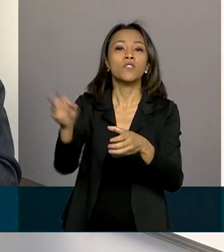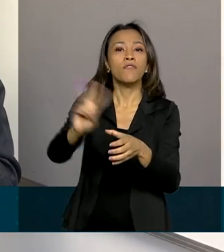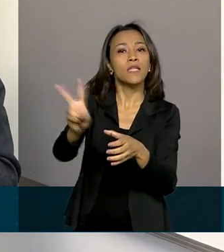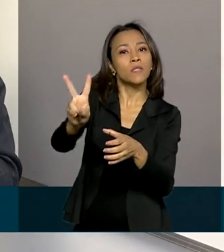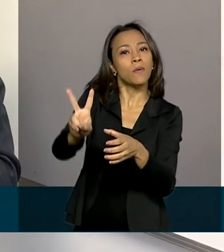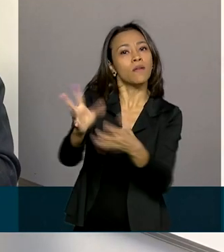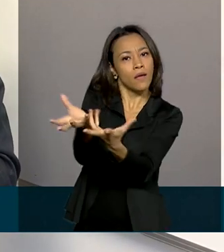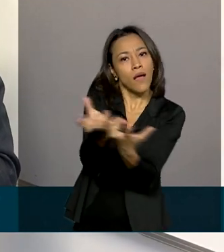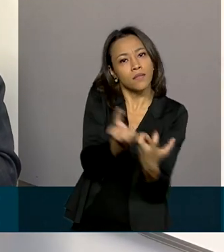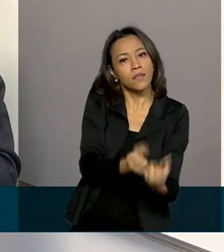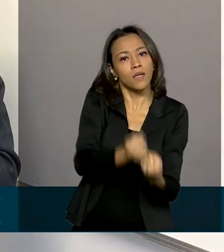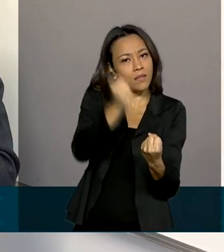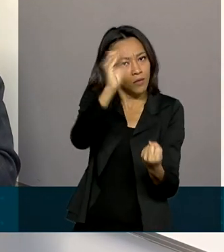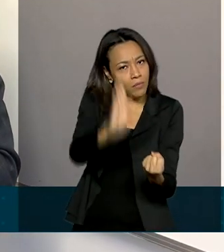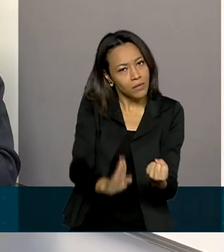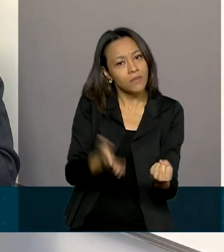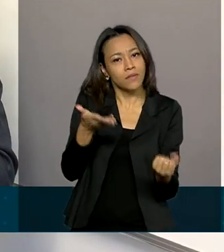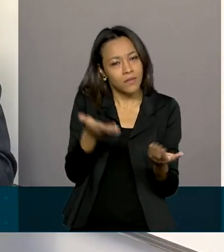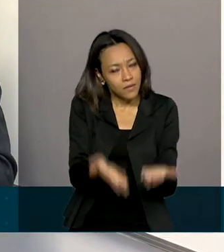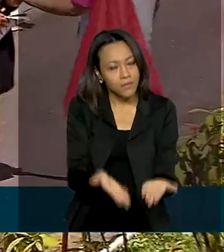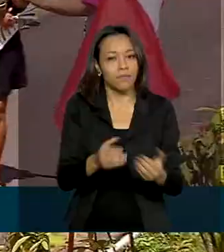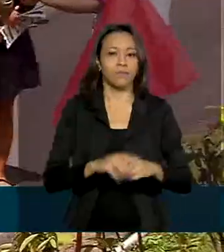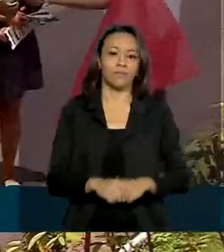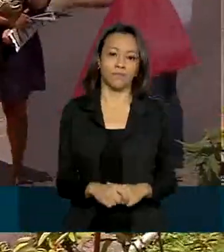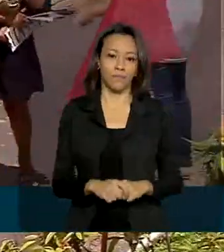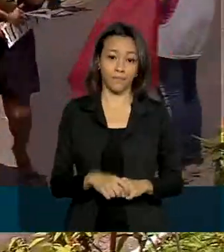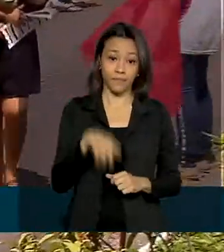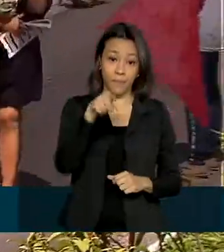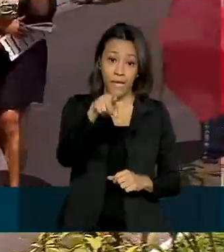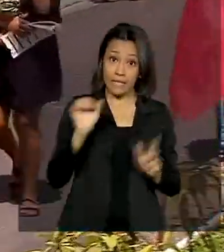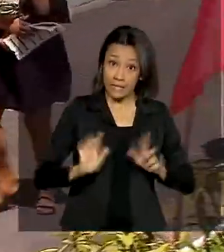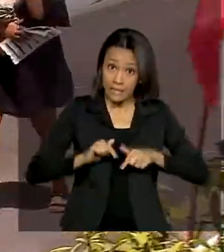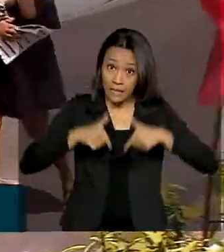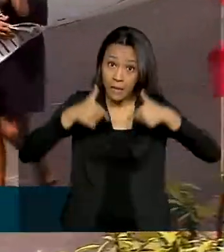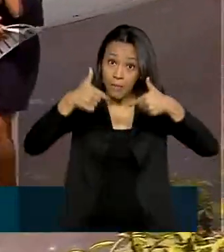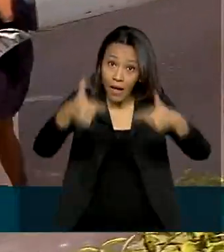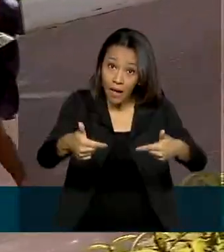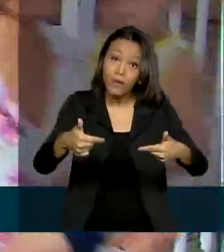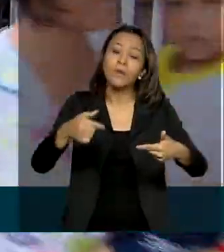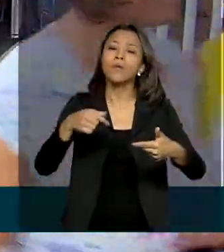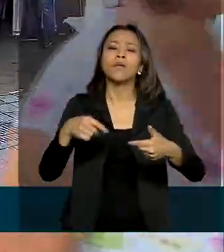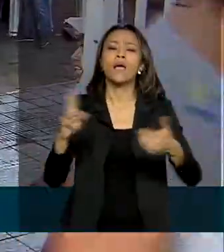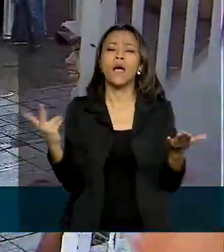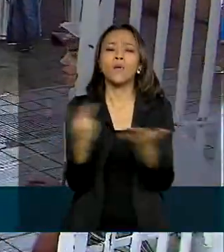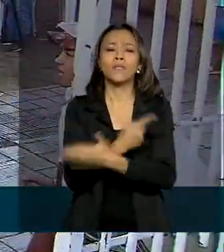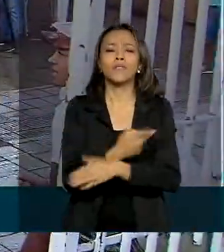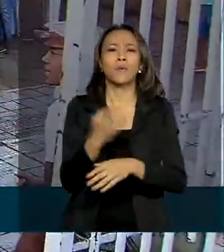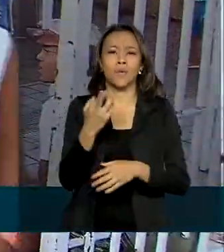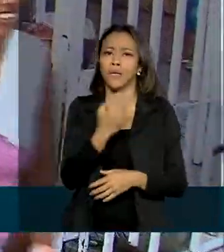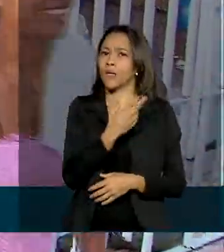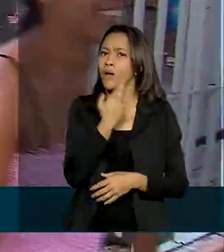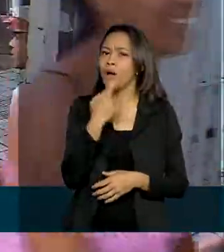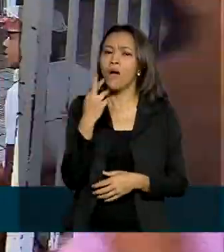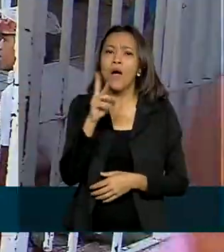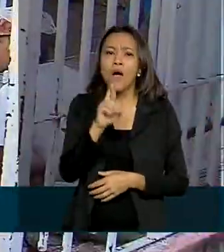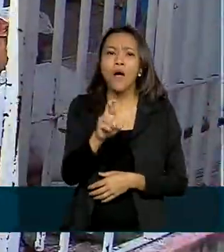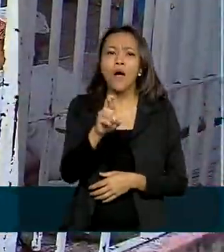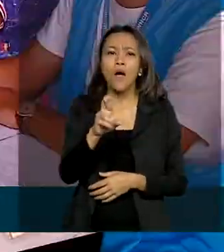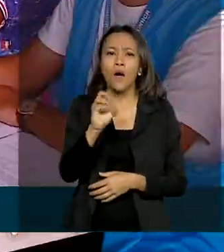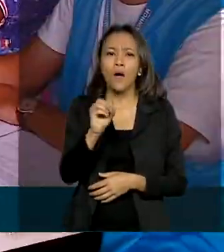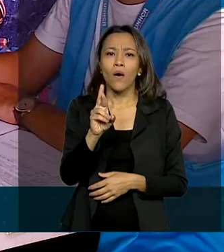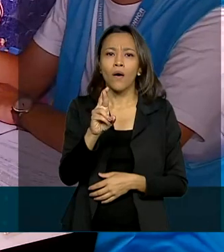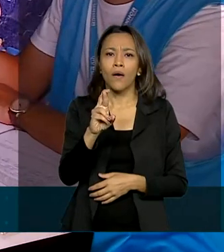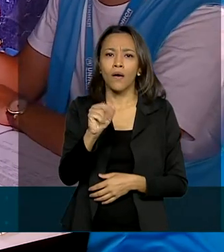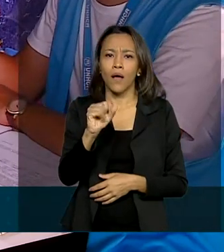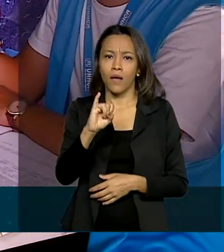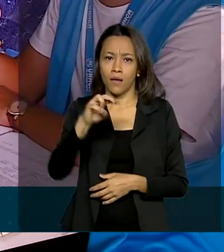os acolhe como refugiados aqui no Brasil. A operação acolhida em Roraima conta com o apoio das Forças Armadas,